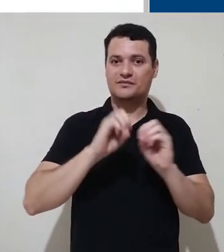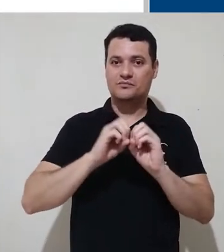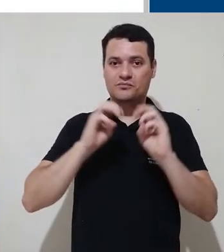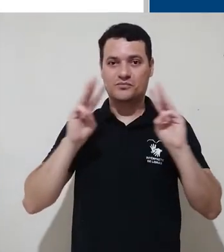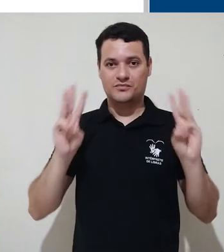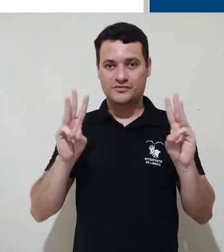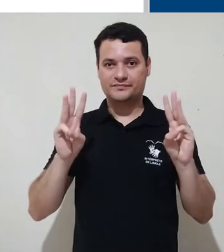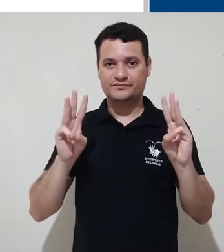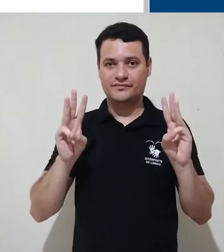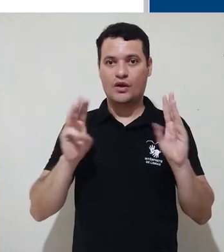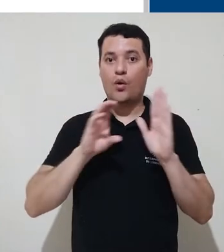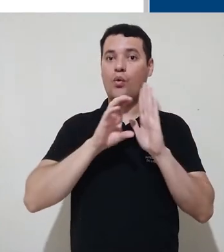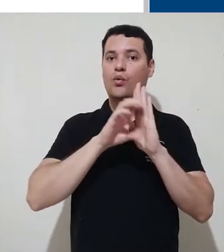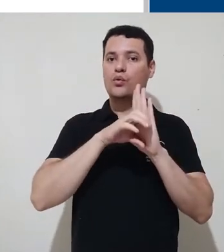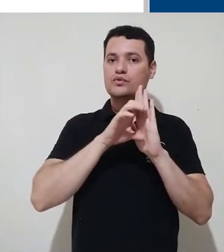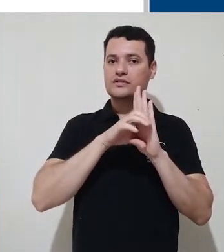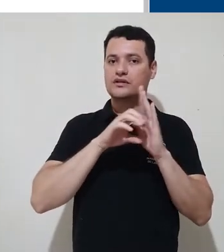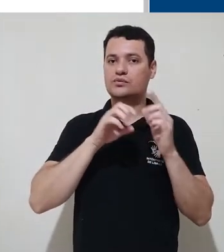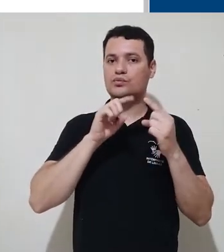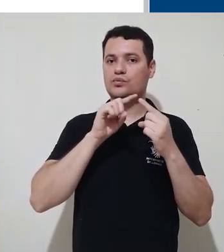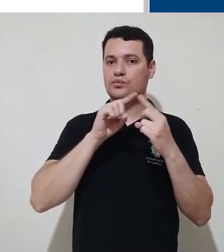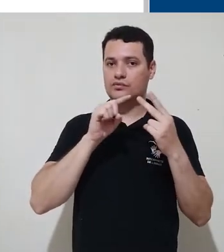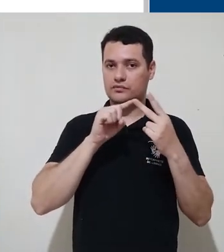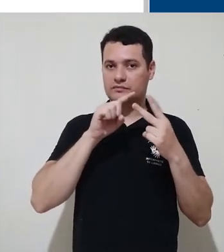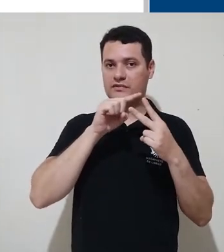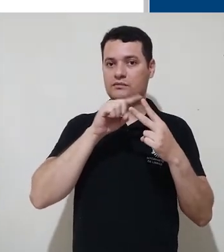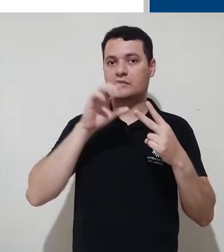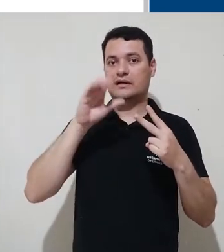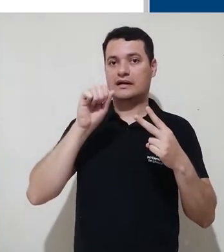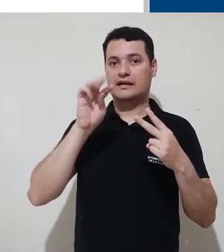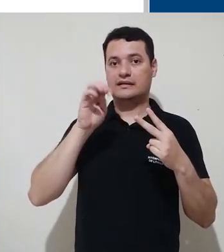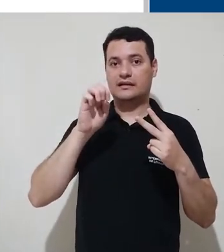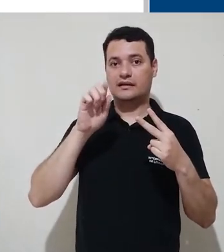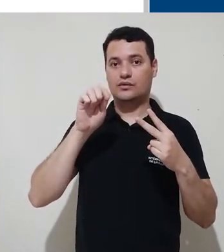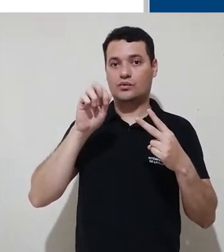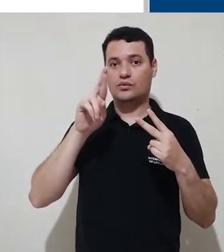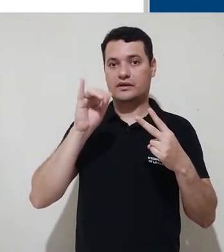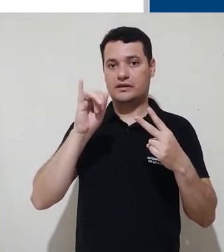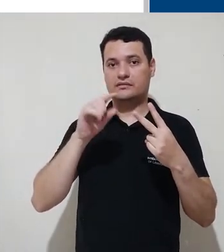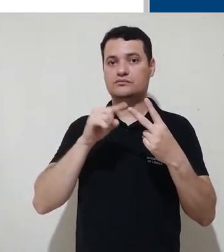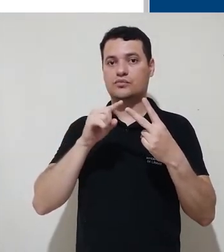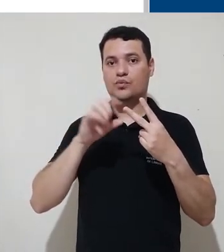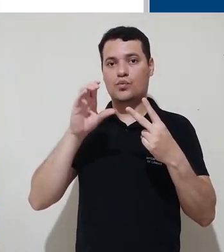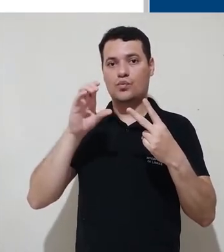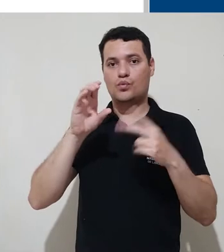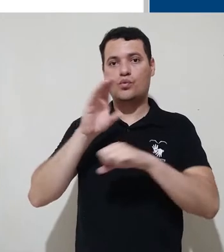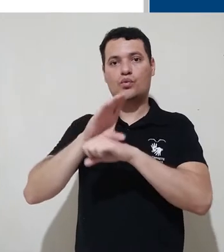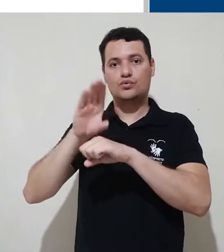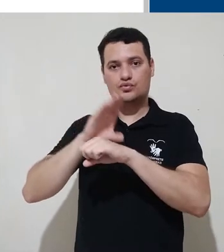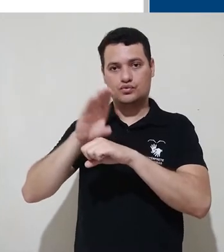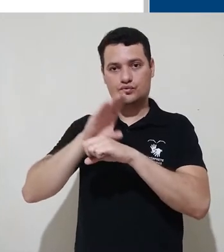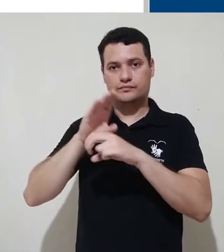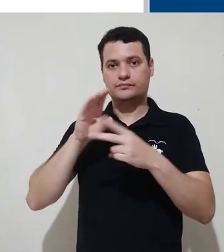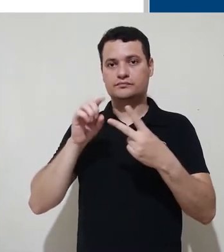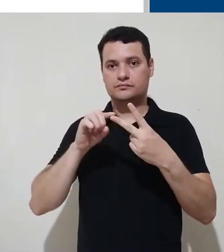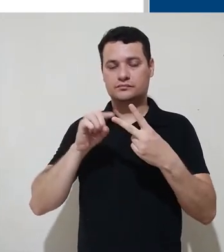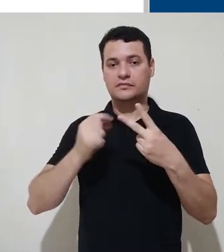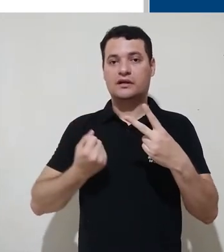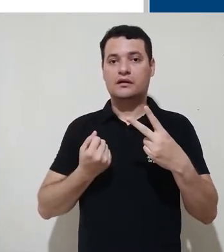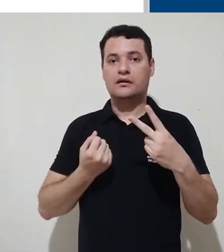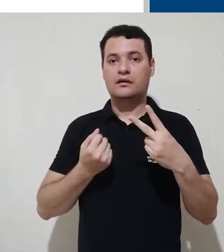plataforma Moodle. Os conceitos de categoria e curso. O que é uma categoria?